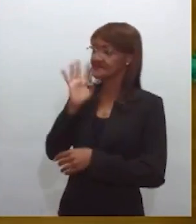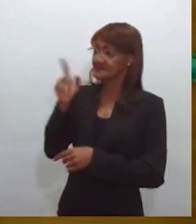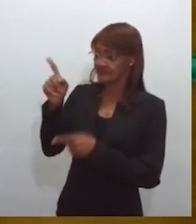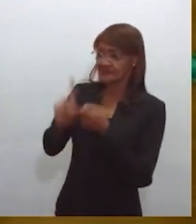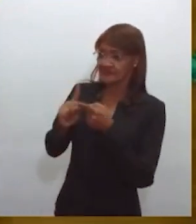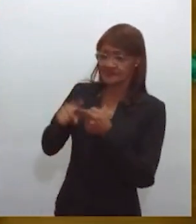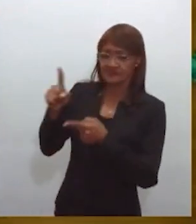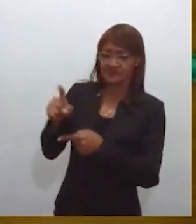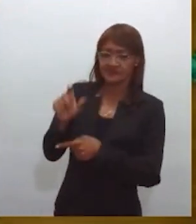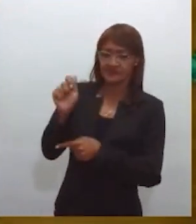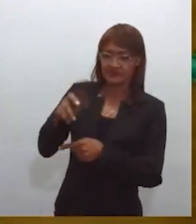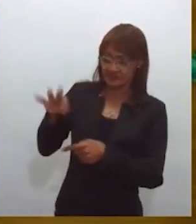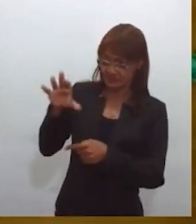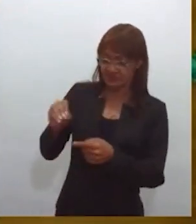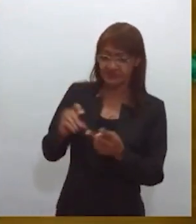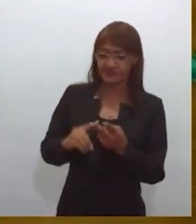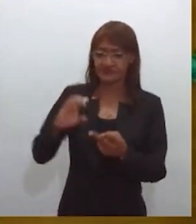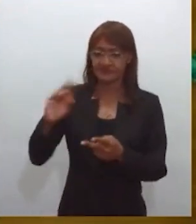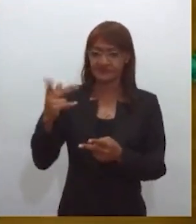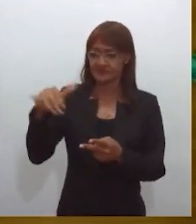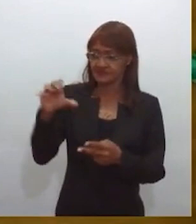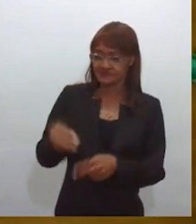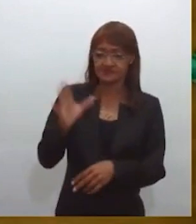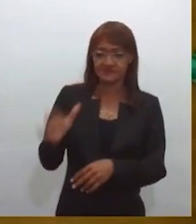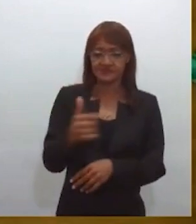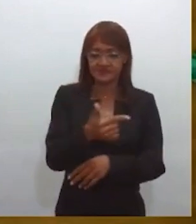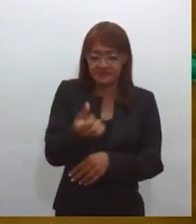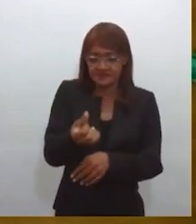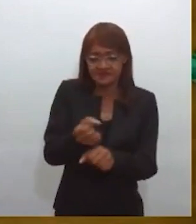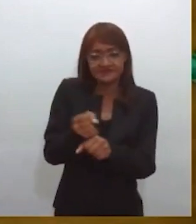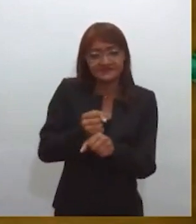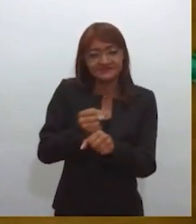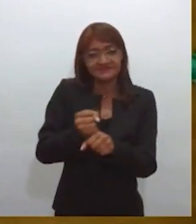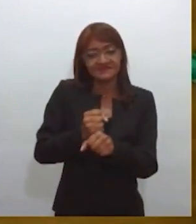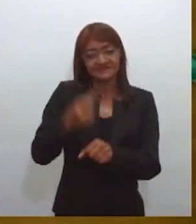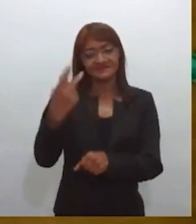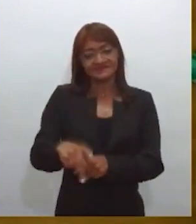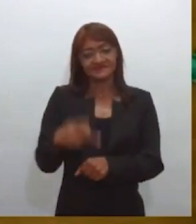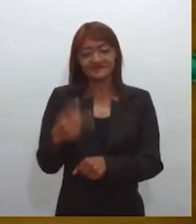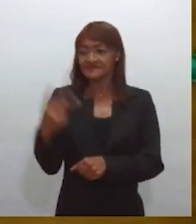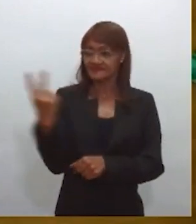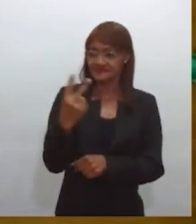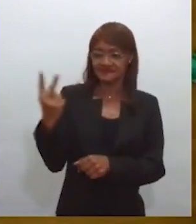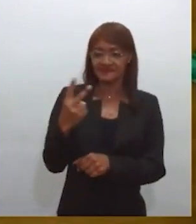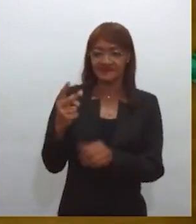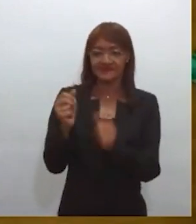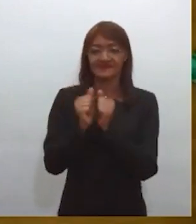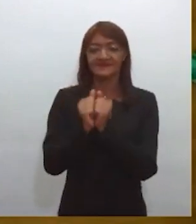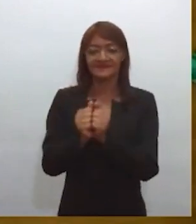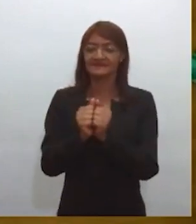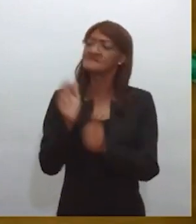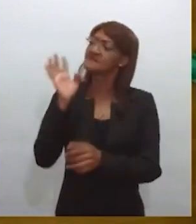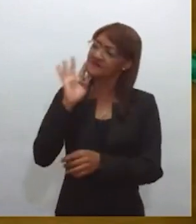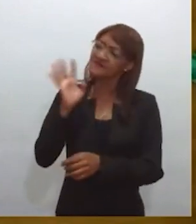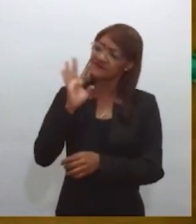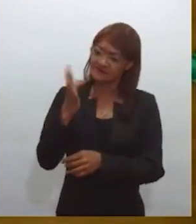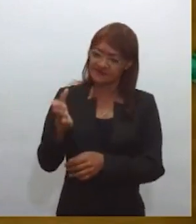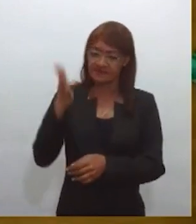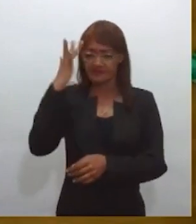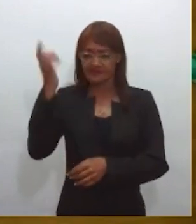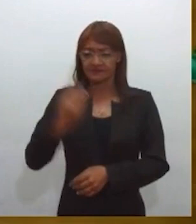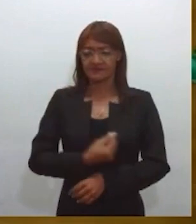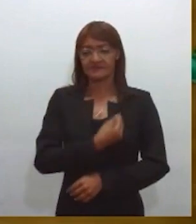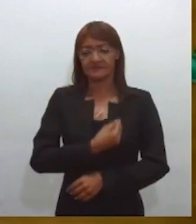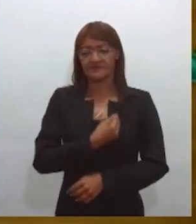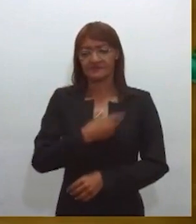Chico Queiroga, são 26 anos agora em 2024, né? Da dupla, junta. E é bacana eles amanhã participando aqui com a gente também.